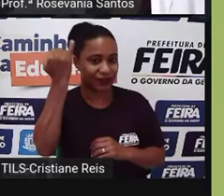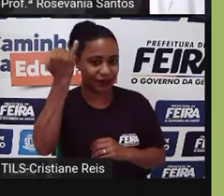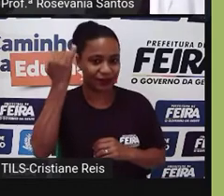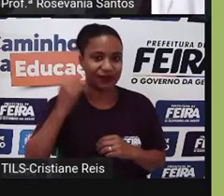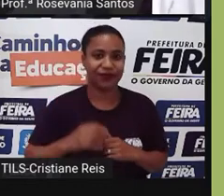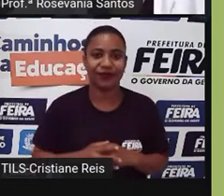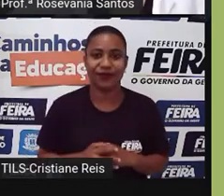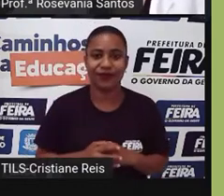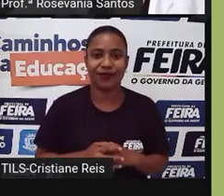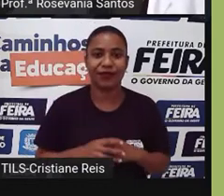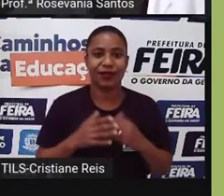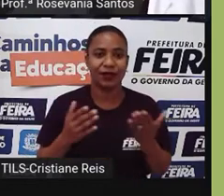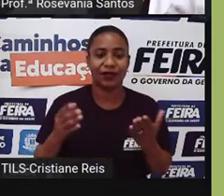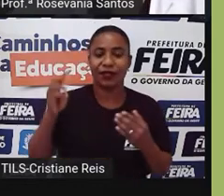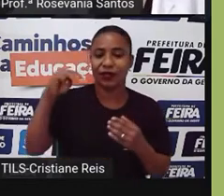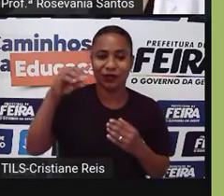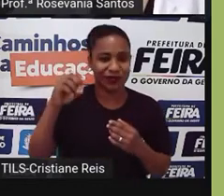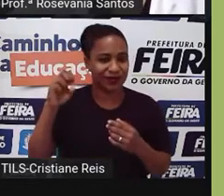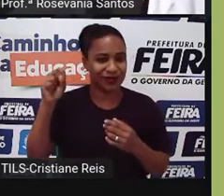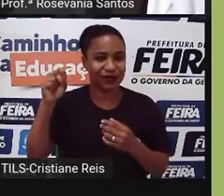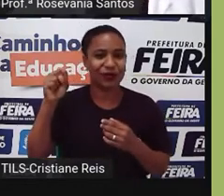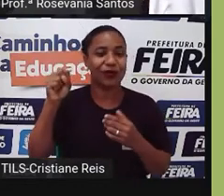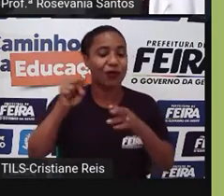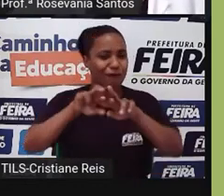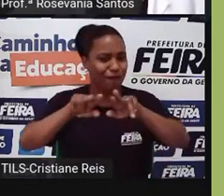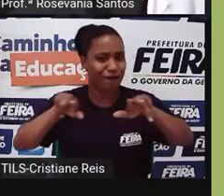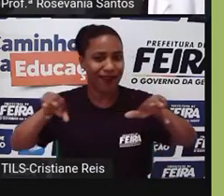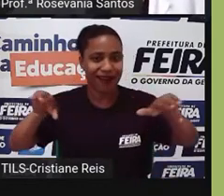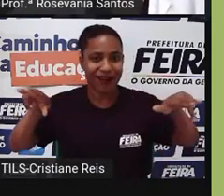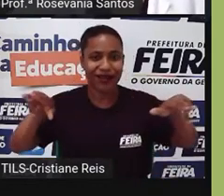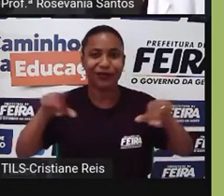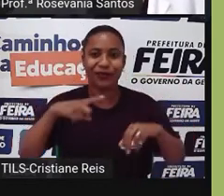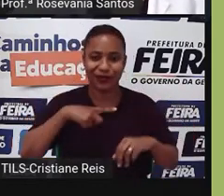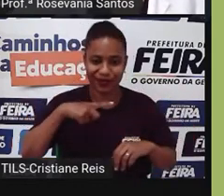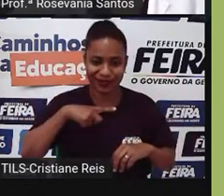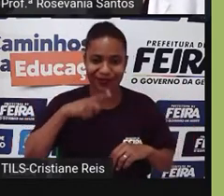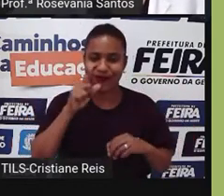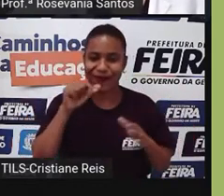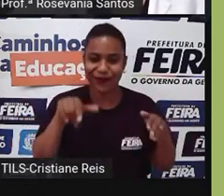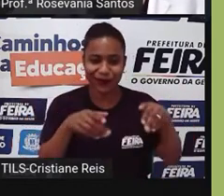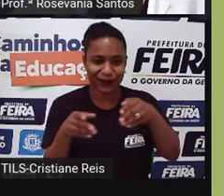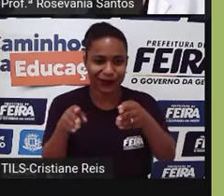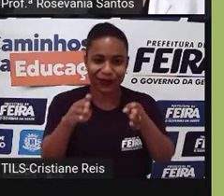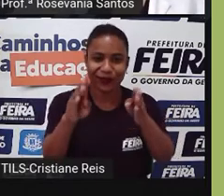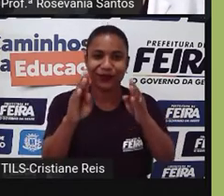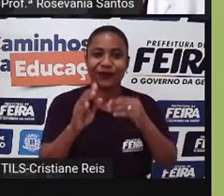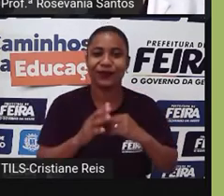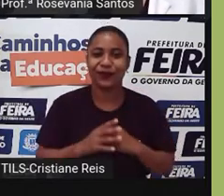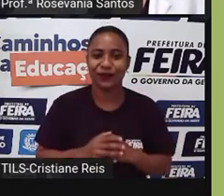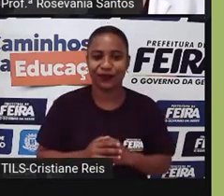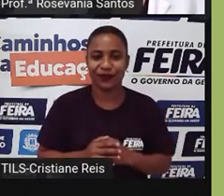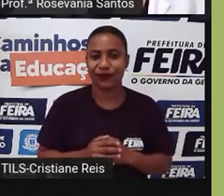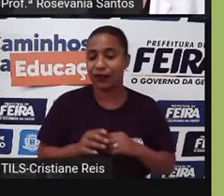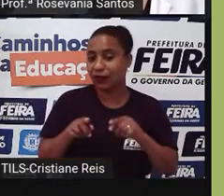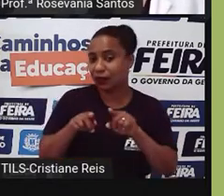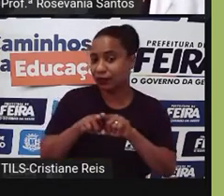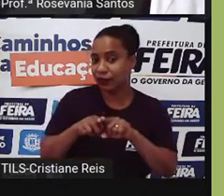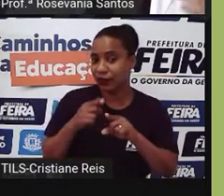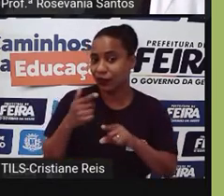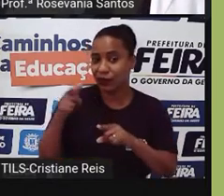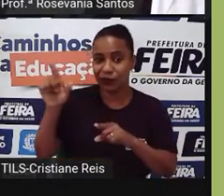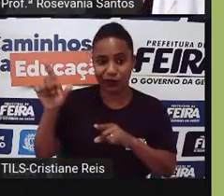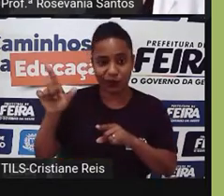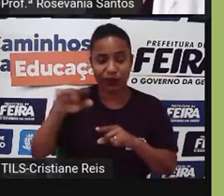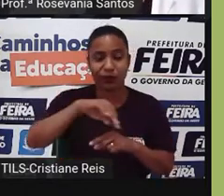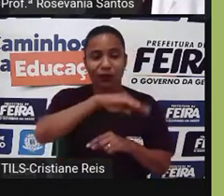né, o Moscou, o Volga, né, que a gente tem aí chamando atenção. Outra coisa também com relação ao relevo